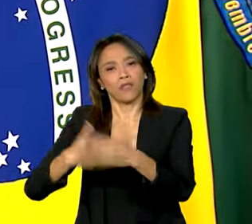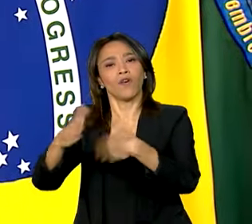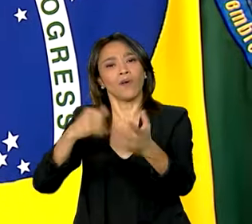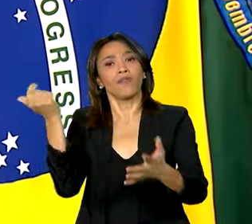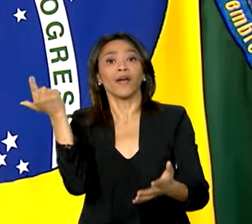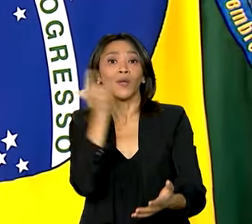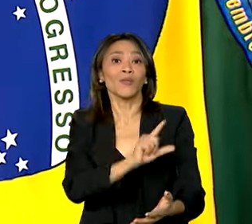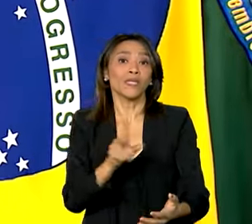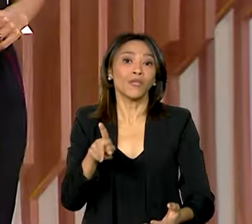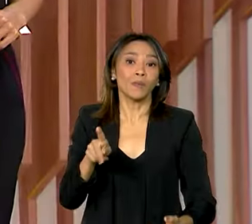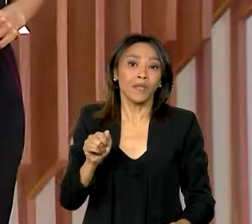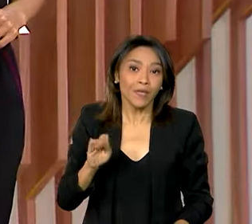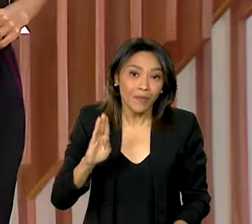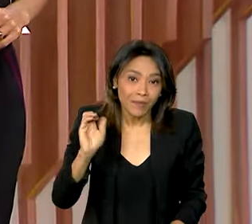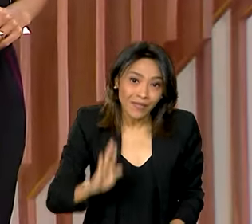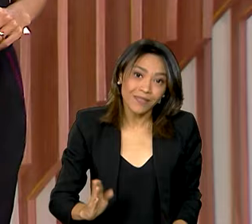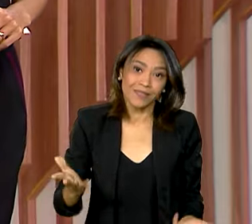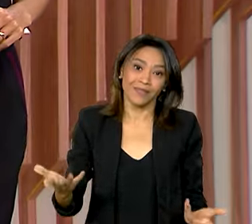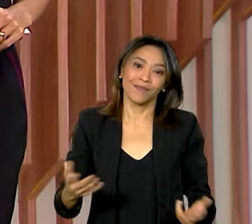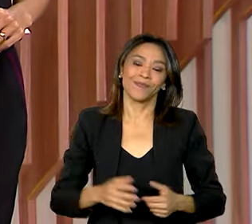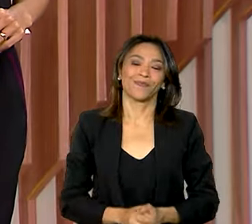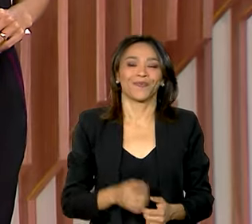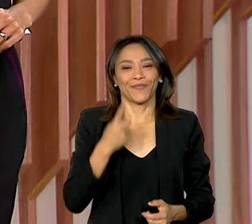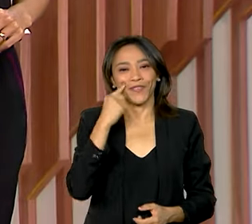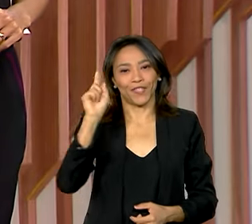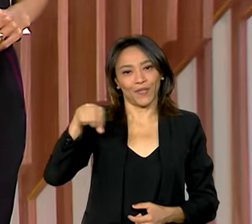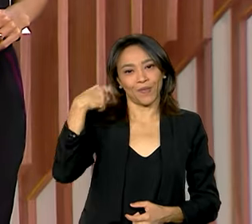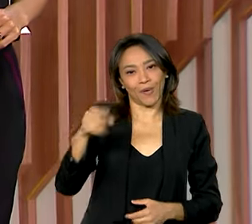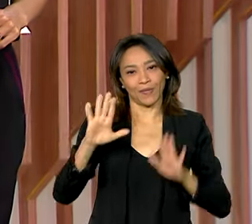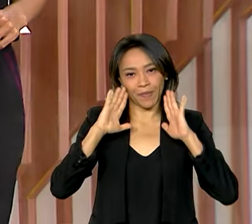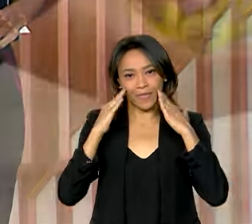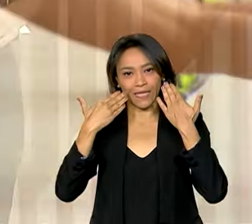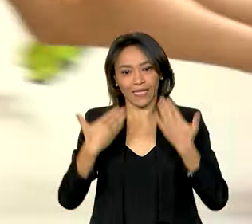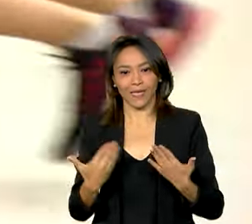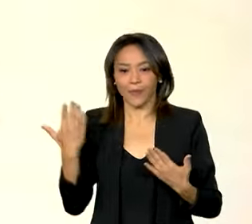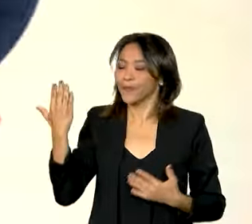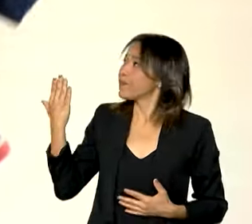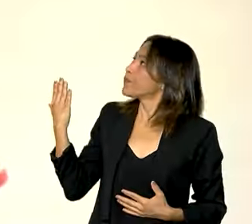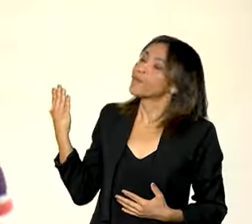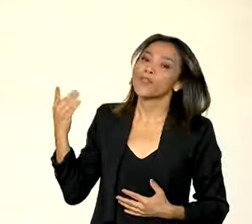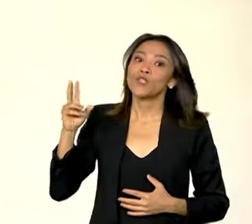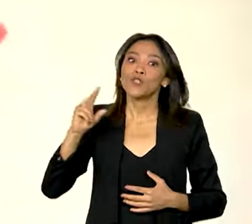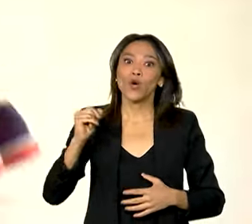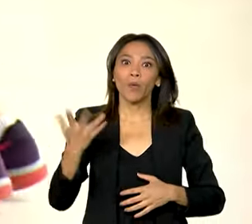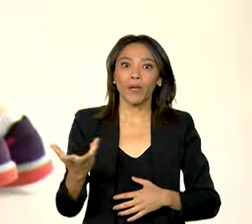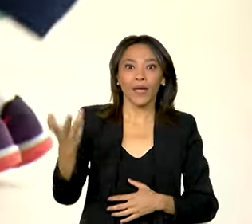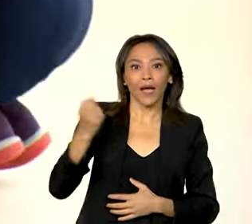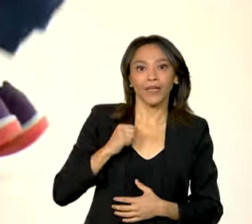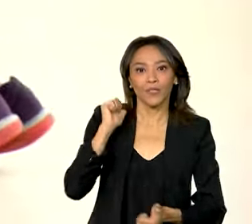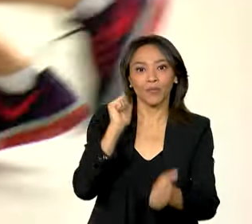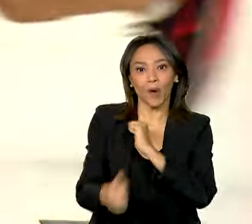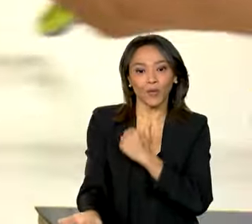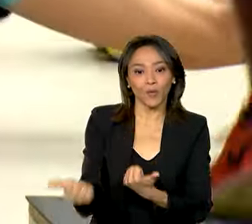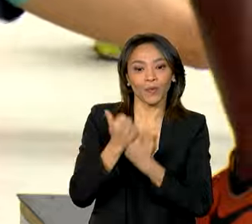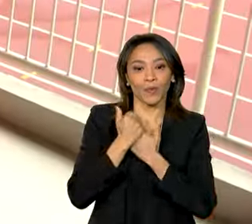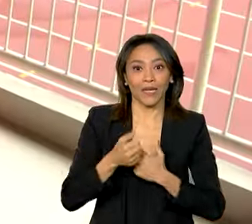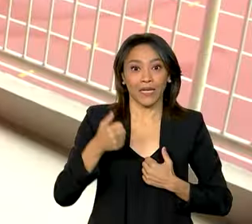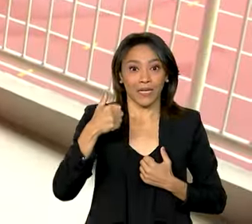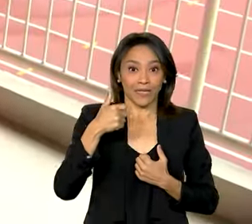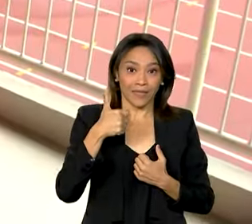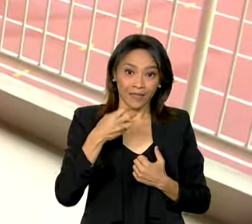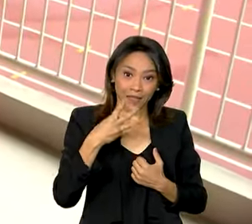acontecer no PIB brasileiro. Veja no próximo bloco lista da Bolsa Pódio contempla 312